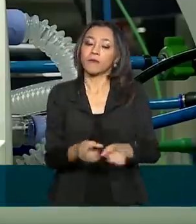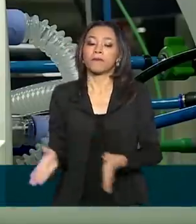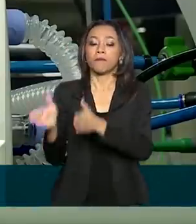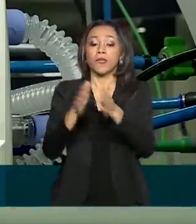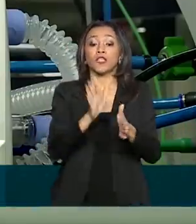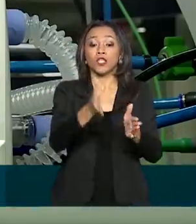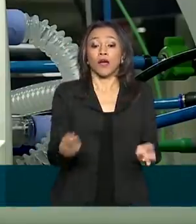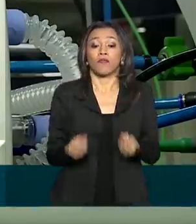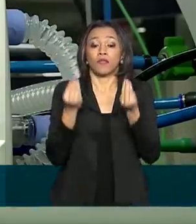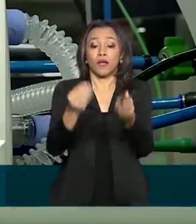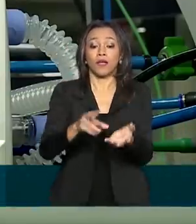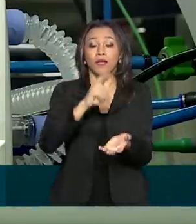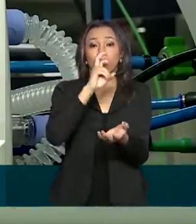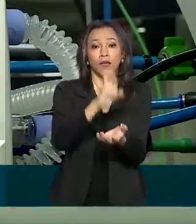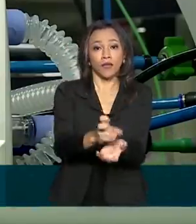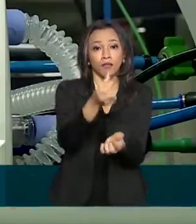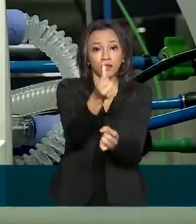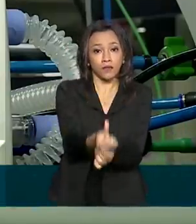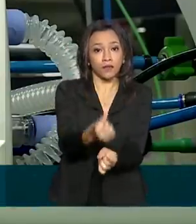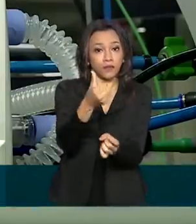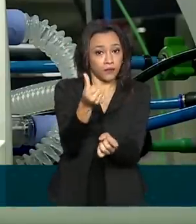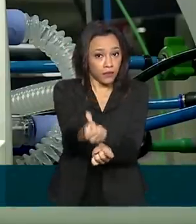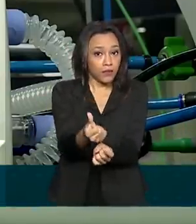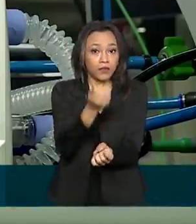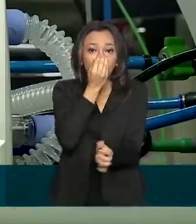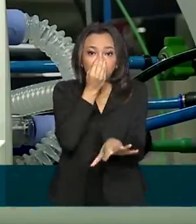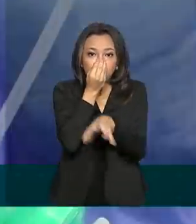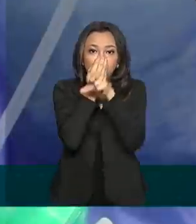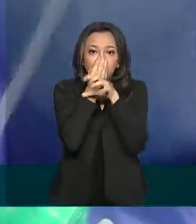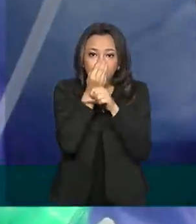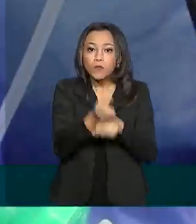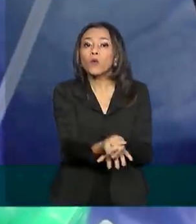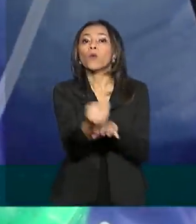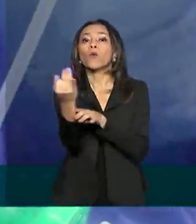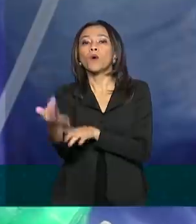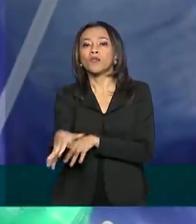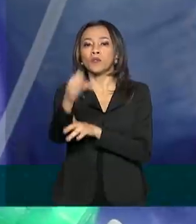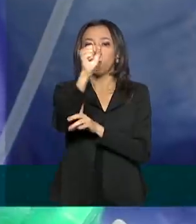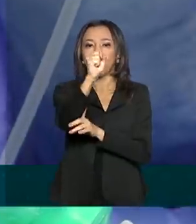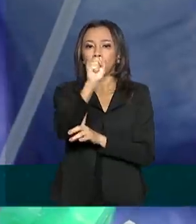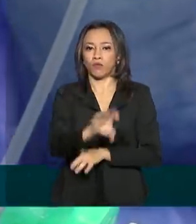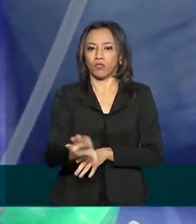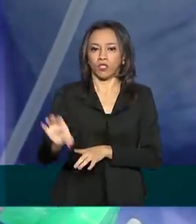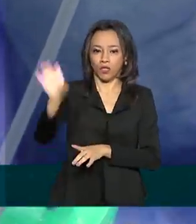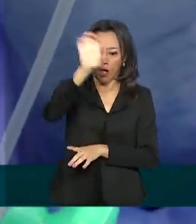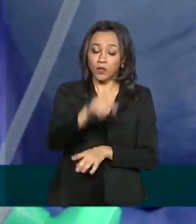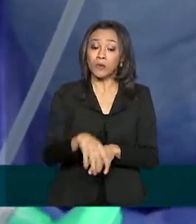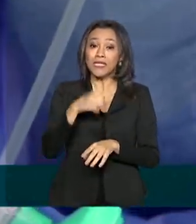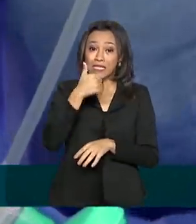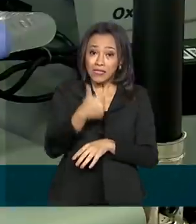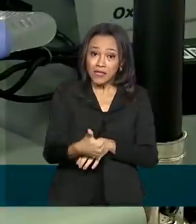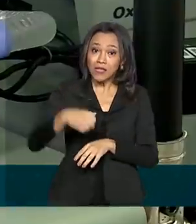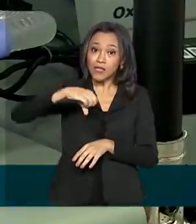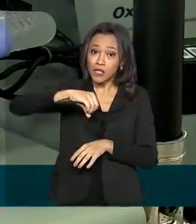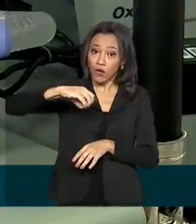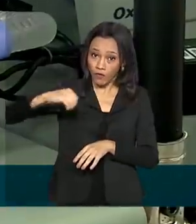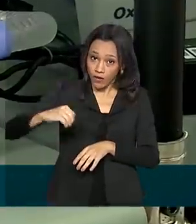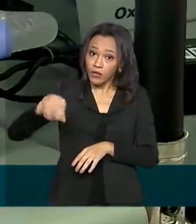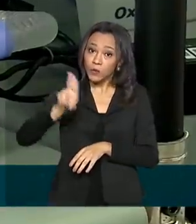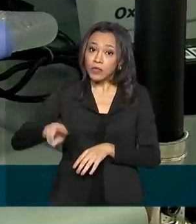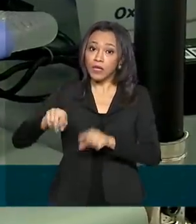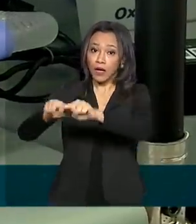576 respiradores para oito estados. 190 serão utilizados em UTIs e